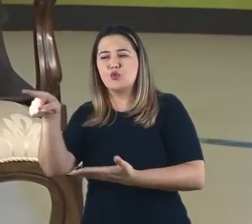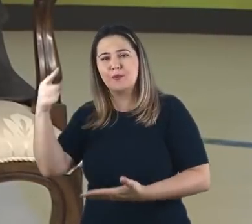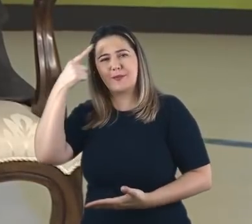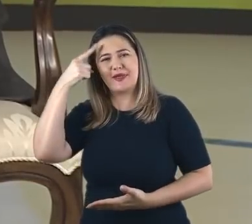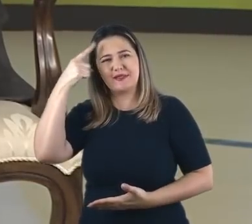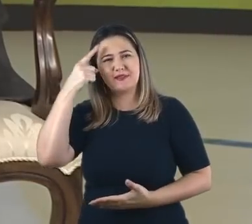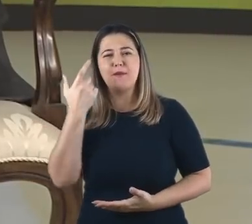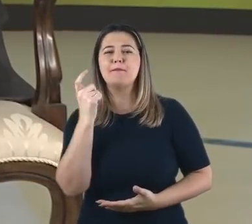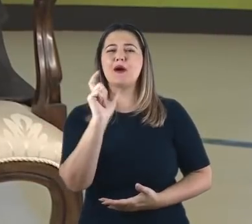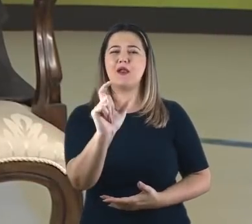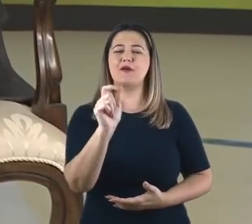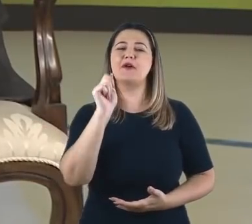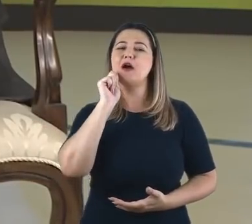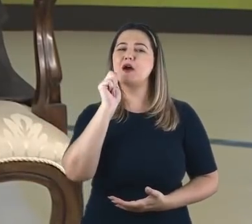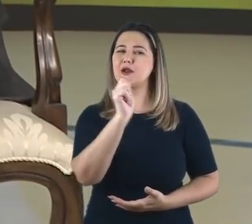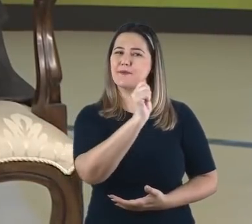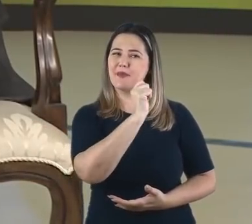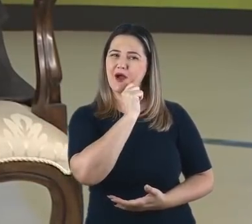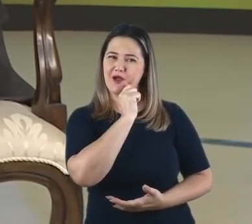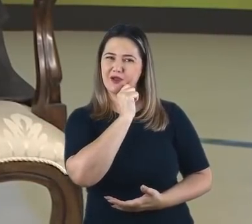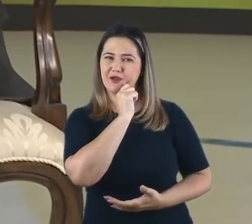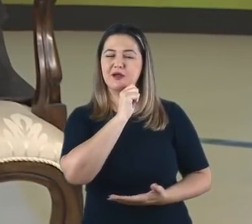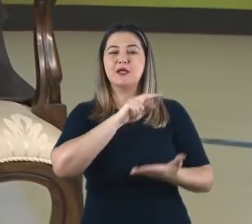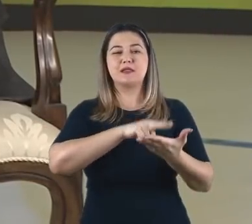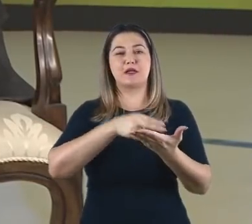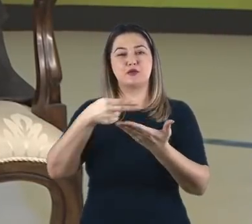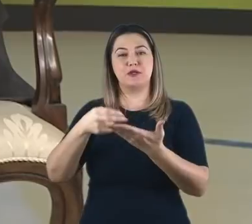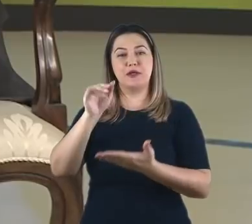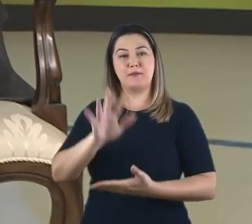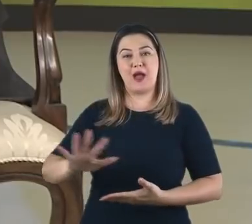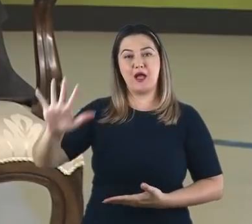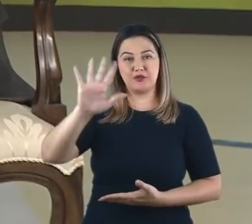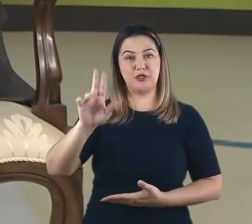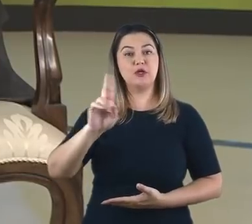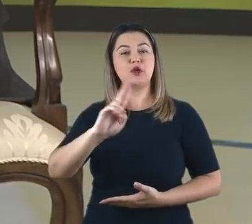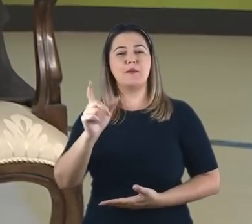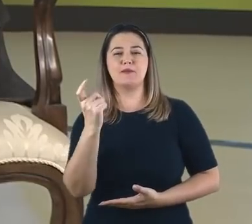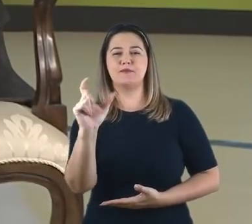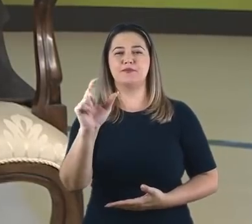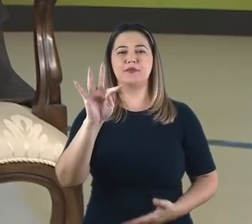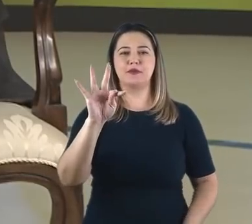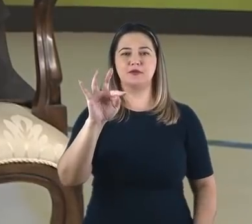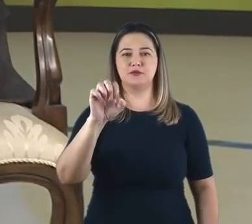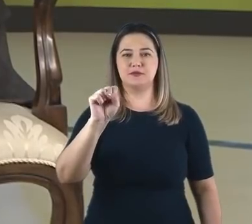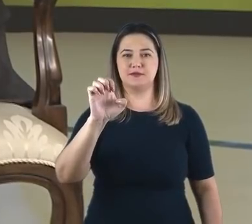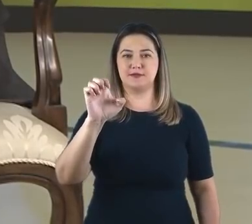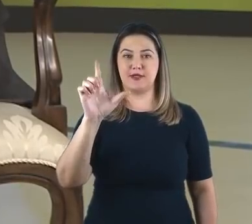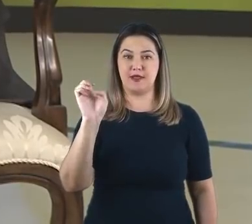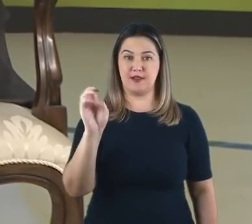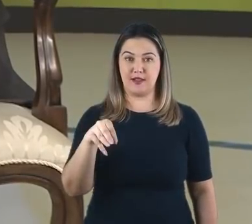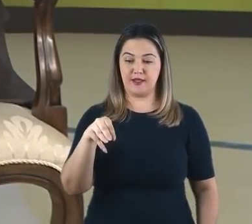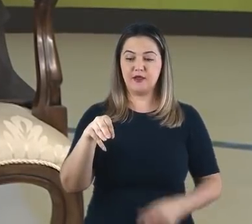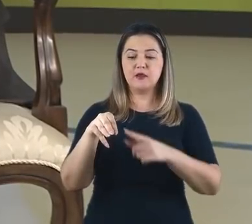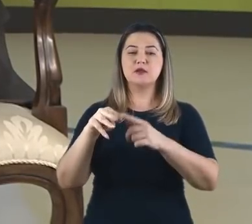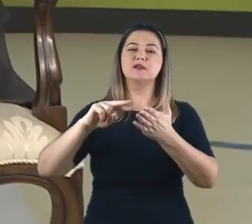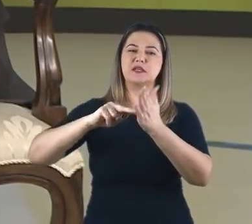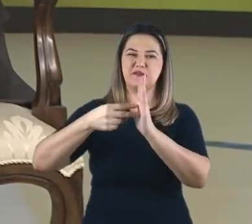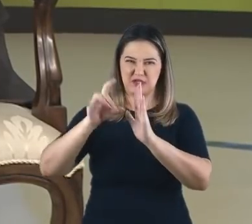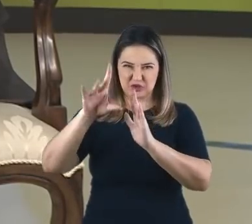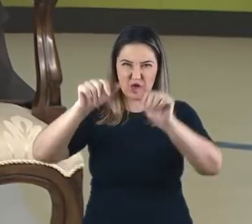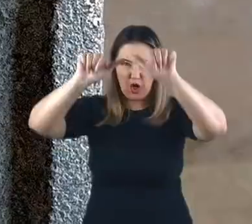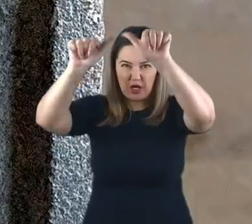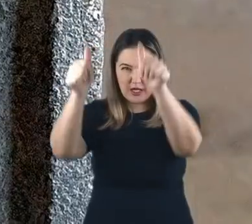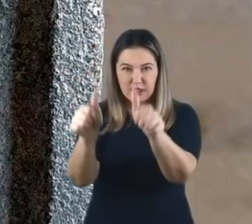aramaica, que aparece ali no texto de Daniel, traduzida como imagem, é tselem, que pode ter um sentido mais amplo do que